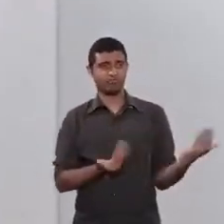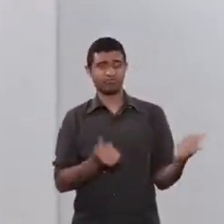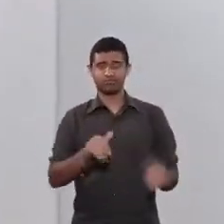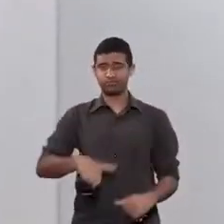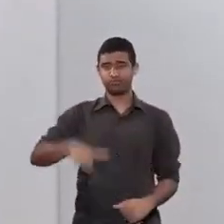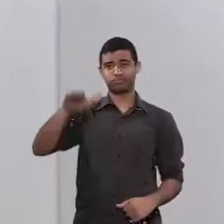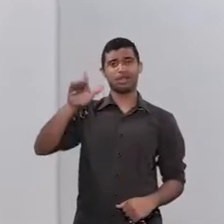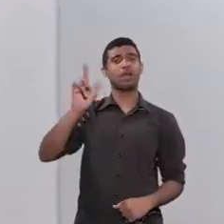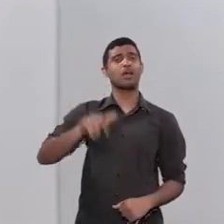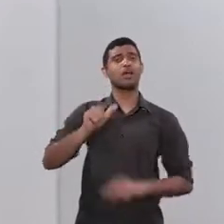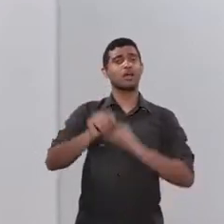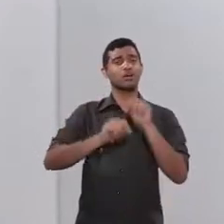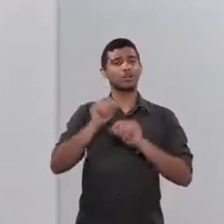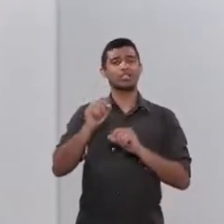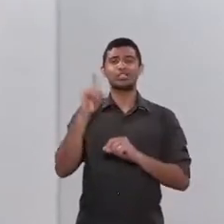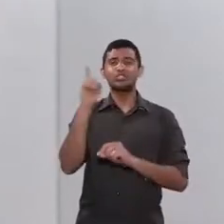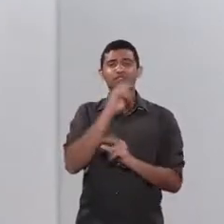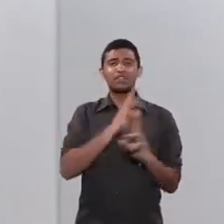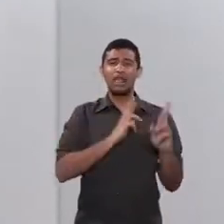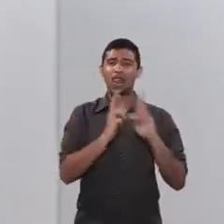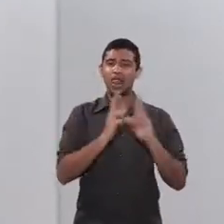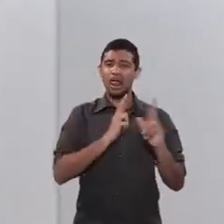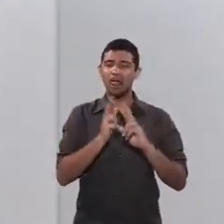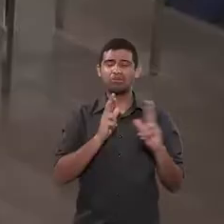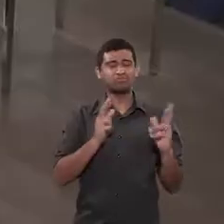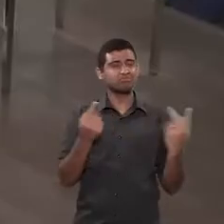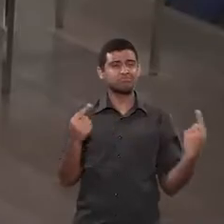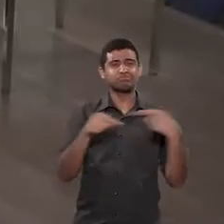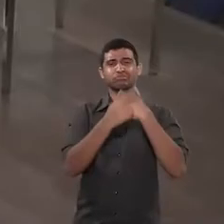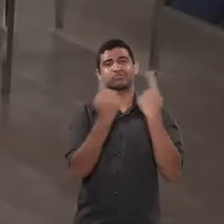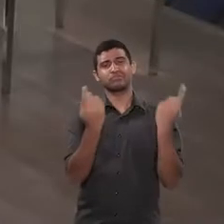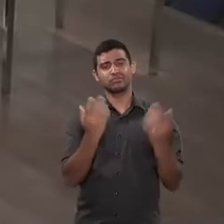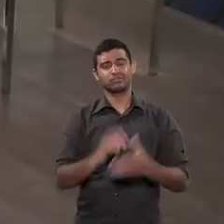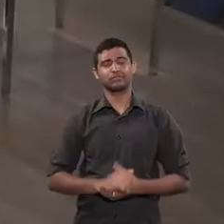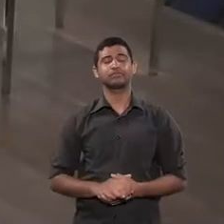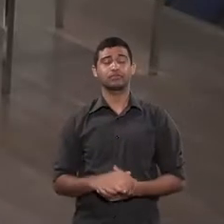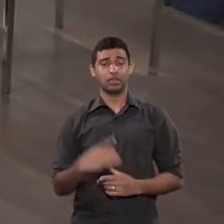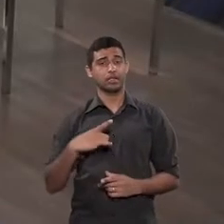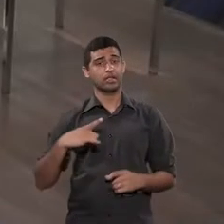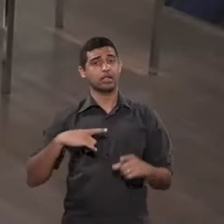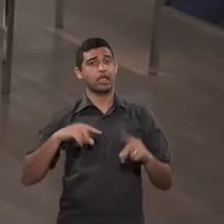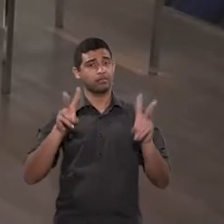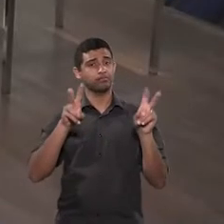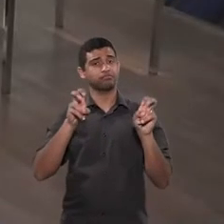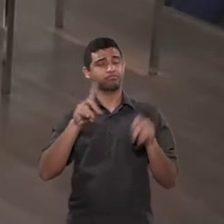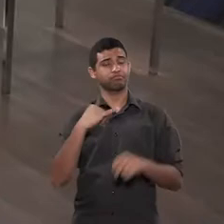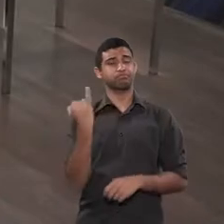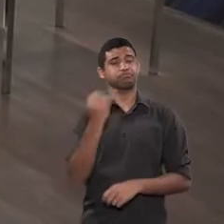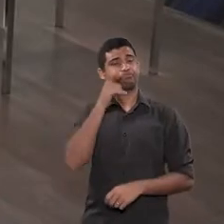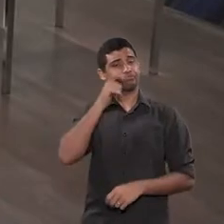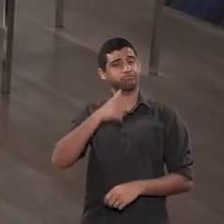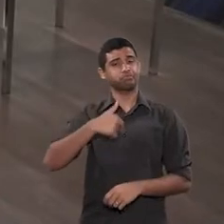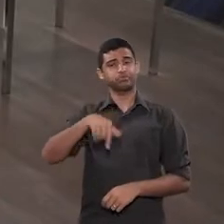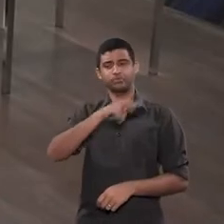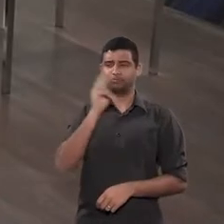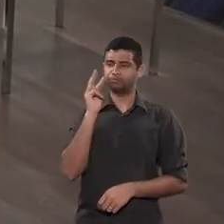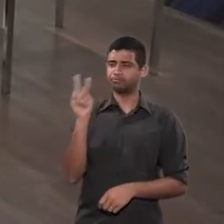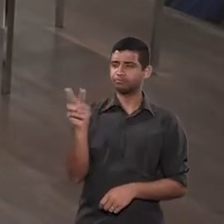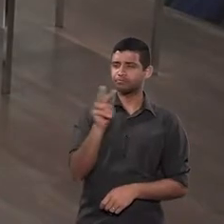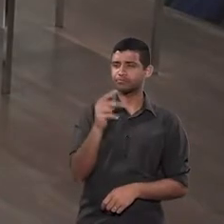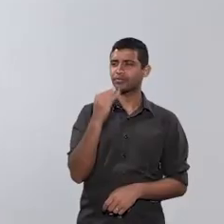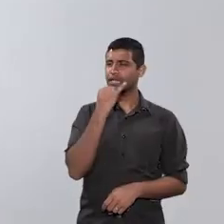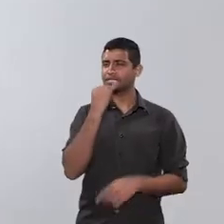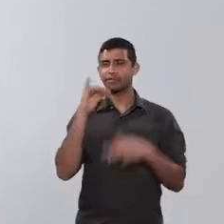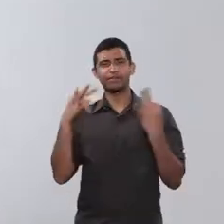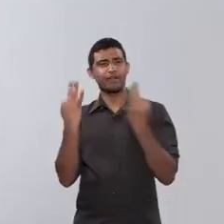adolescentes e adultos são, assim, a dificuldade de relacionamento. Agora, tem uma questão também que é muito interessante, que a gente observa, né,